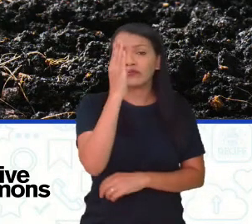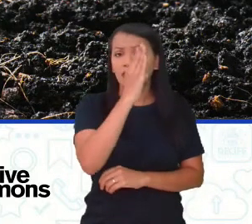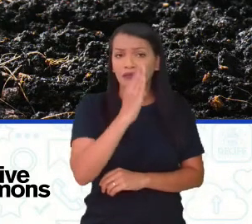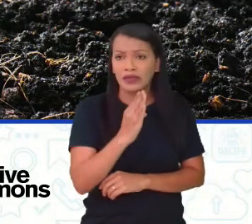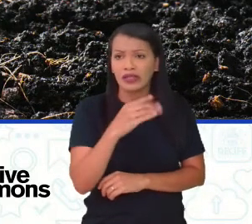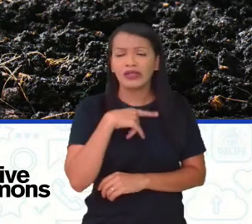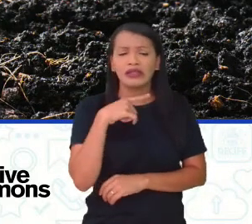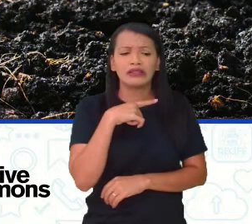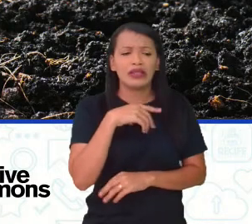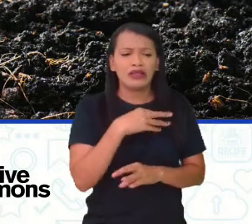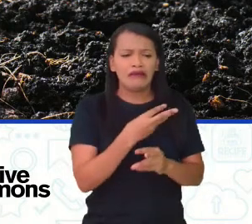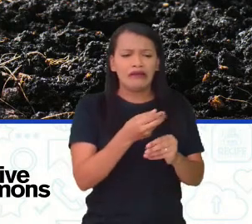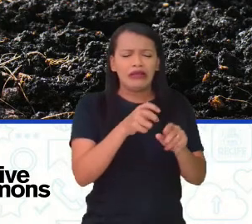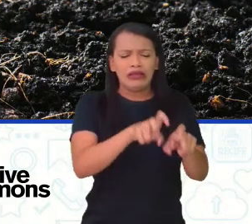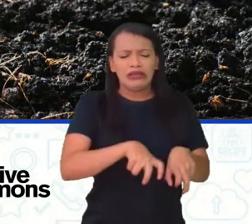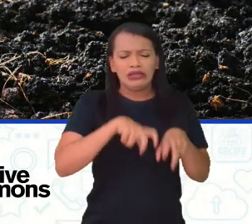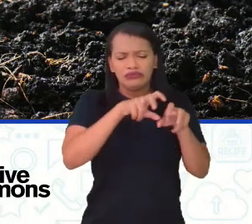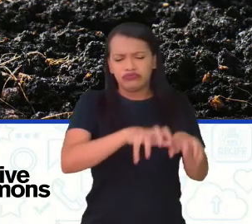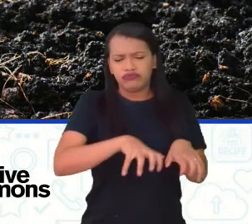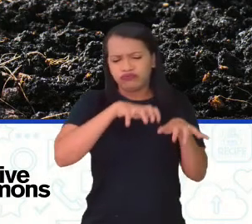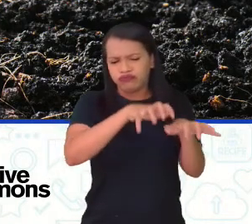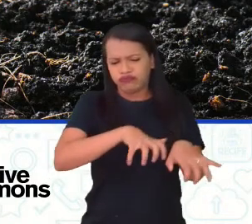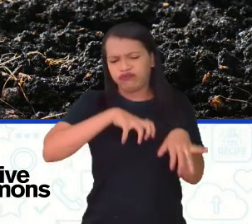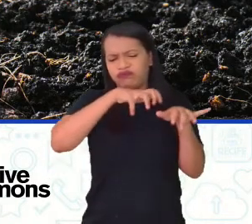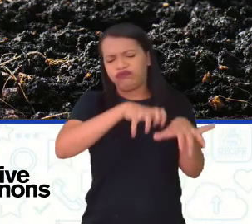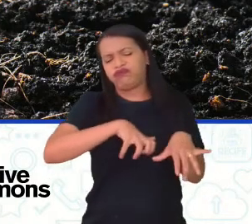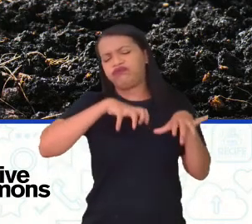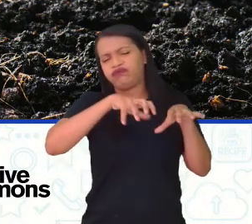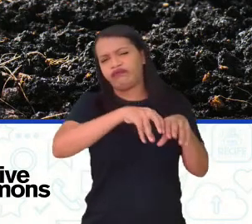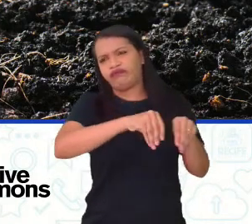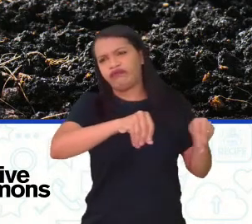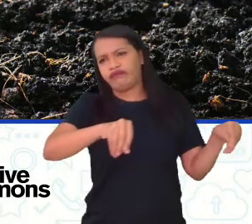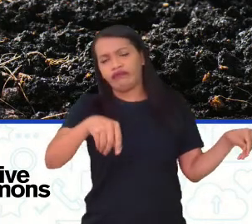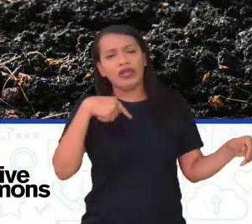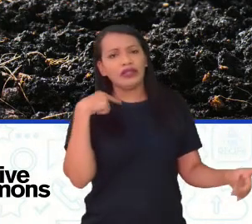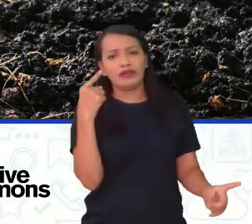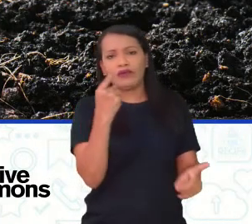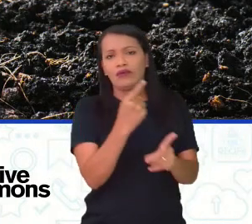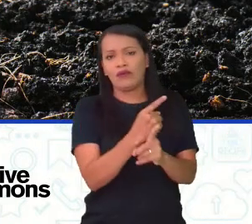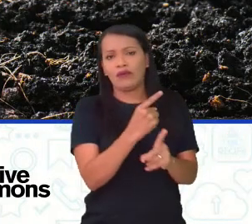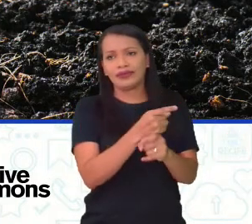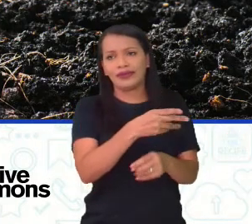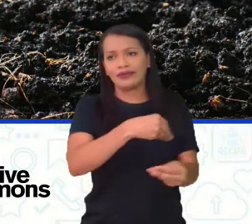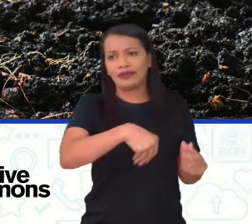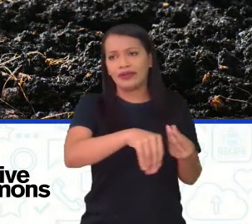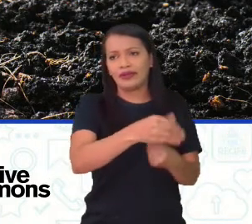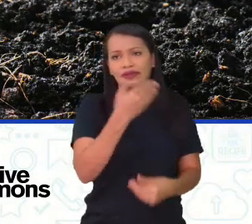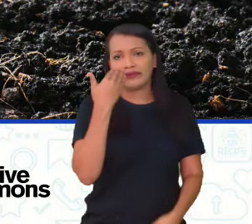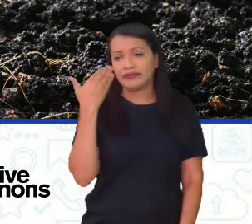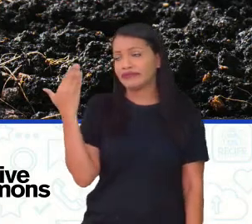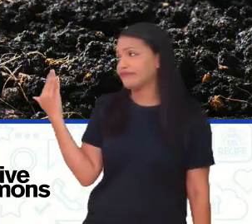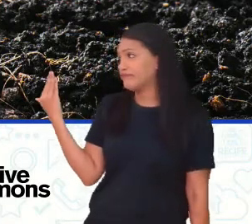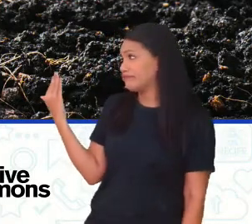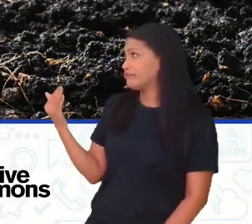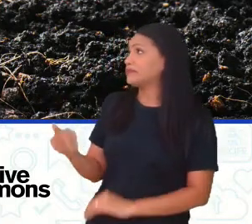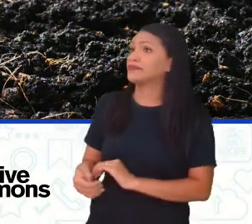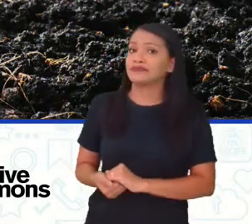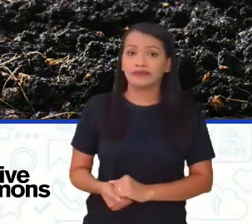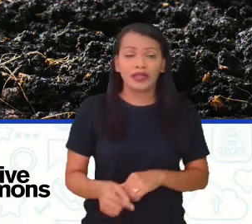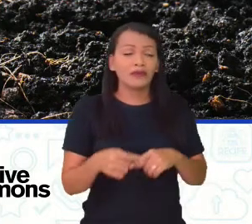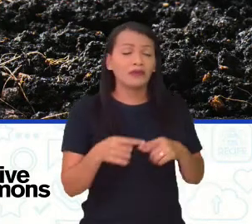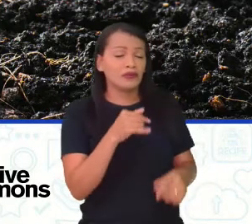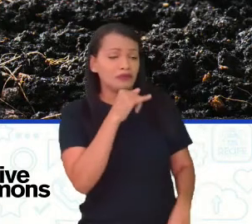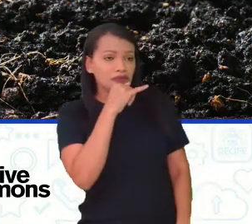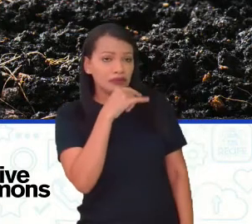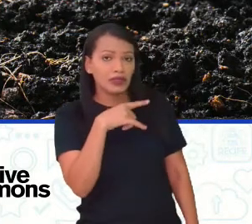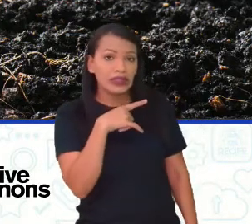tanto desgaste que já foi causado ao solo, a gente não encontra essa terra assim, né? Mas também, felizmente, a gente